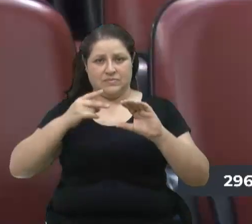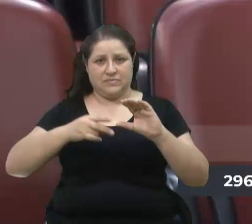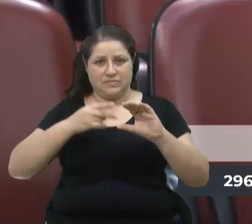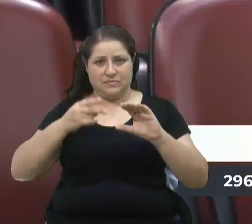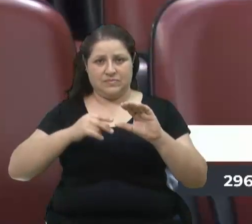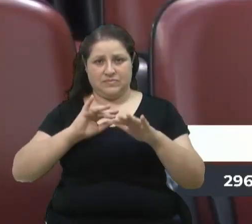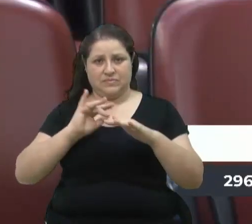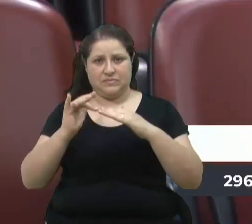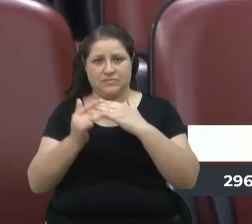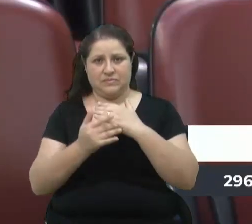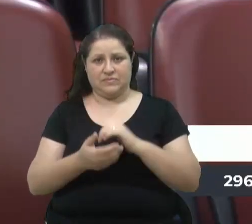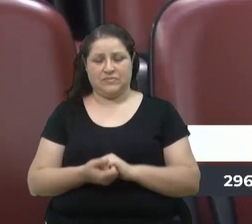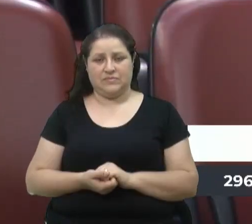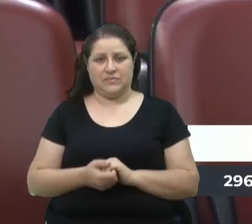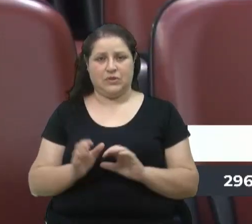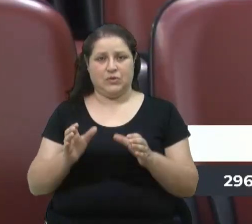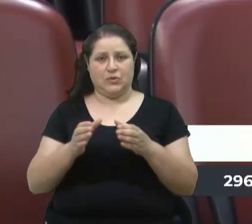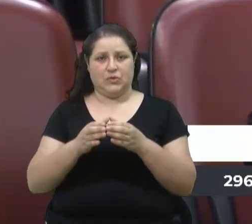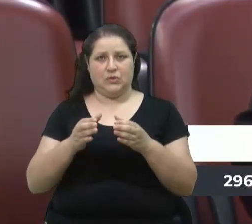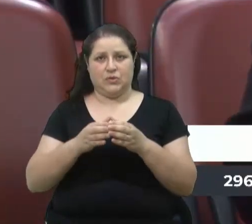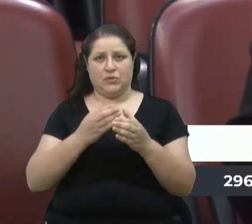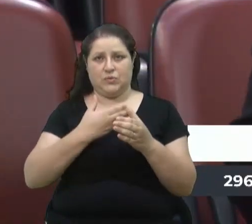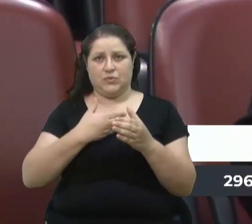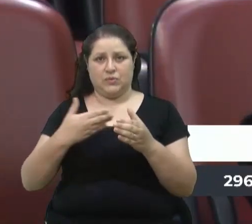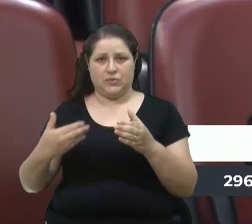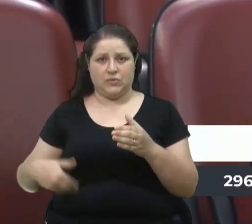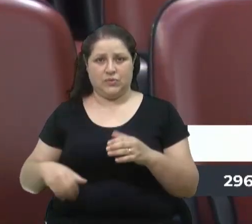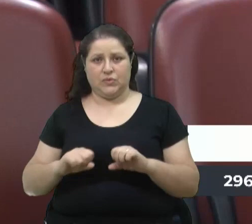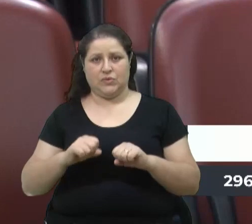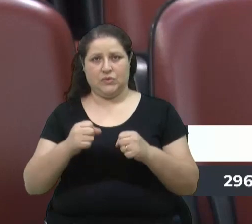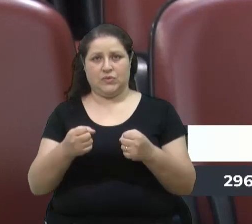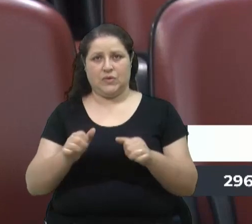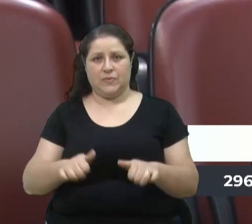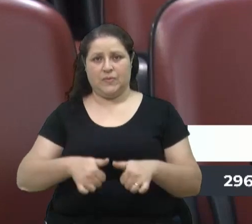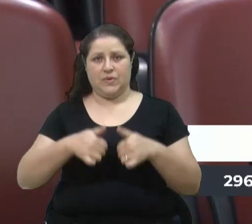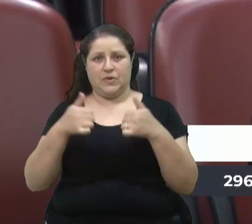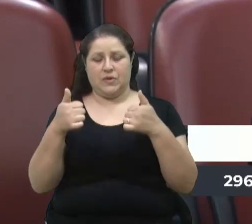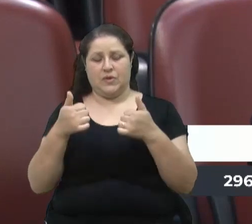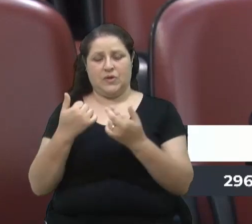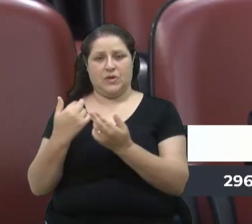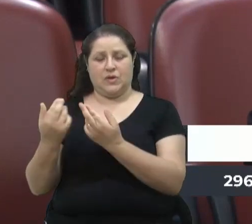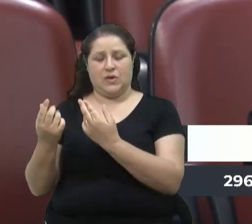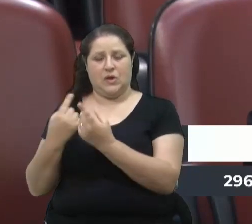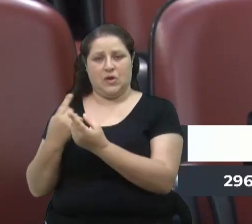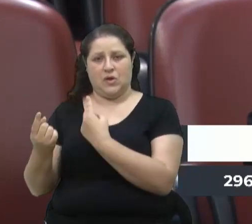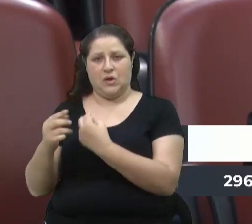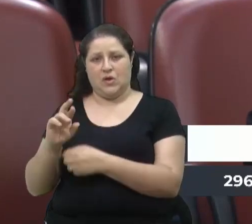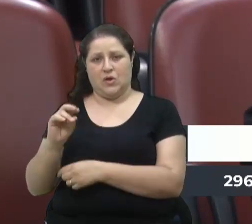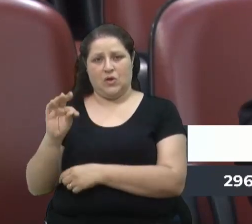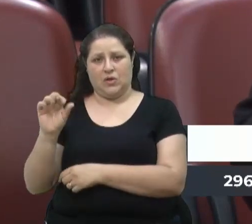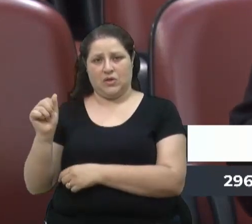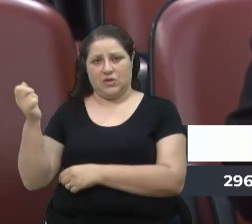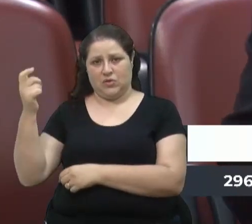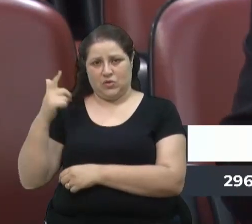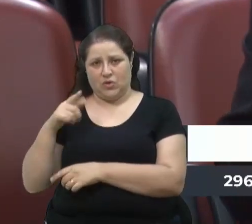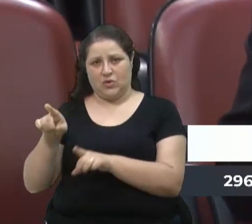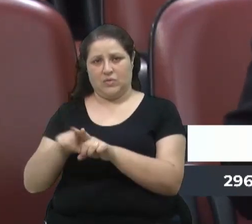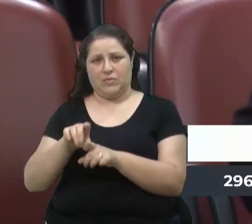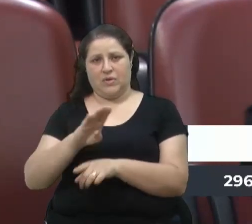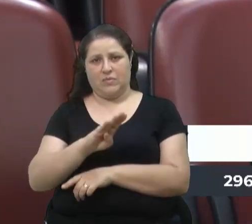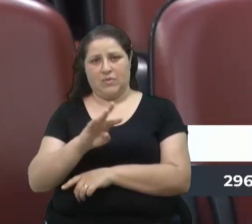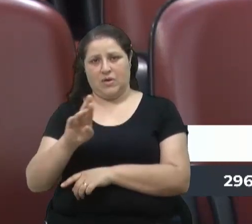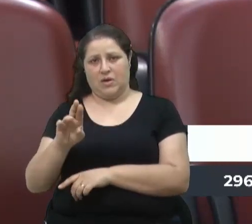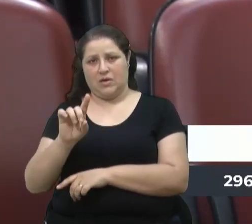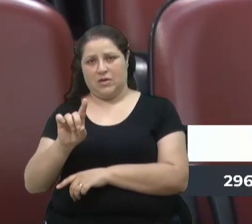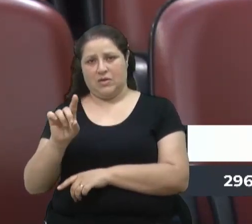social, a Frente Parlamentar em Defesa das Melhorias da Rota do Sol e BR-116, constituído